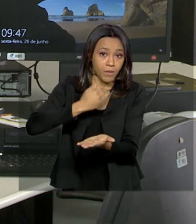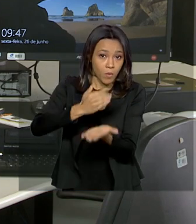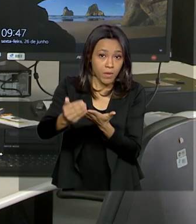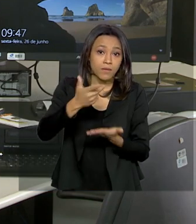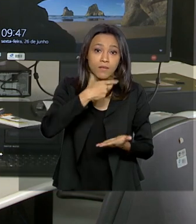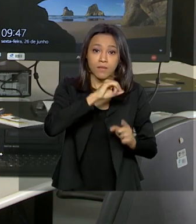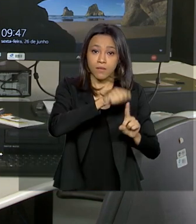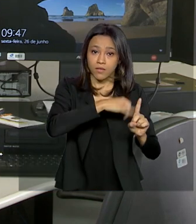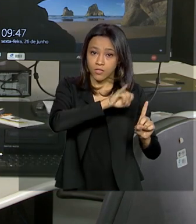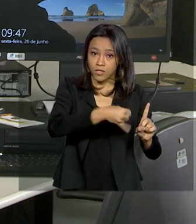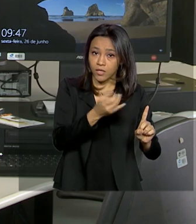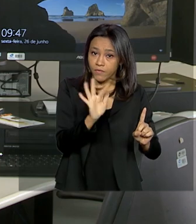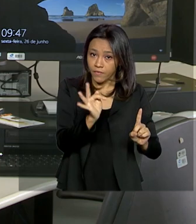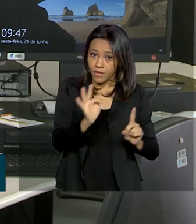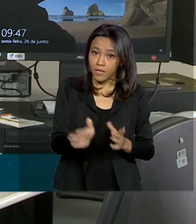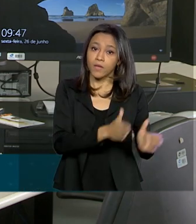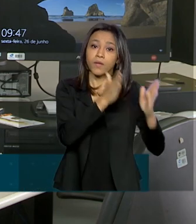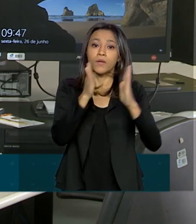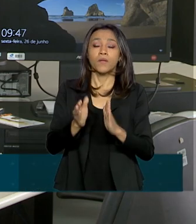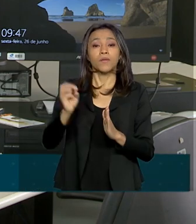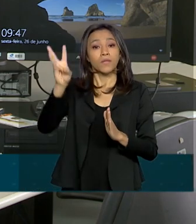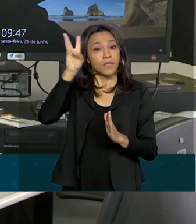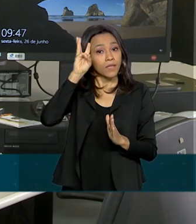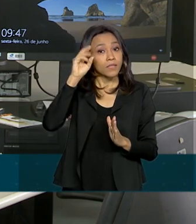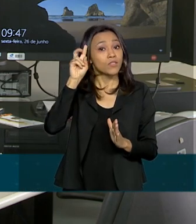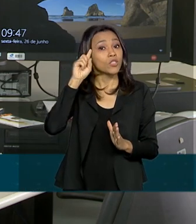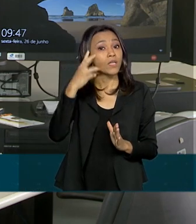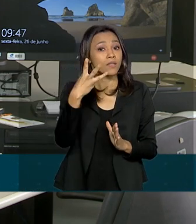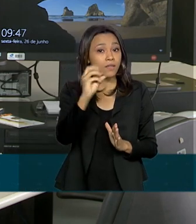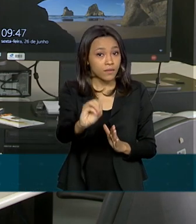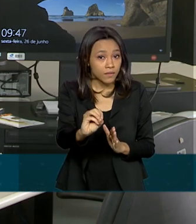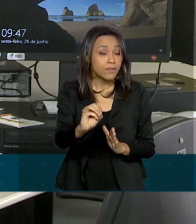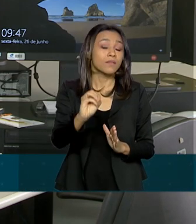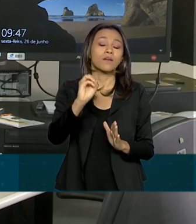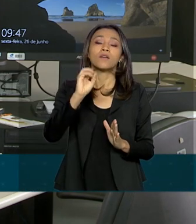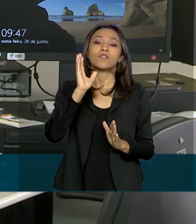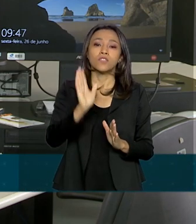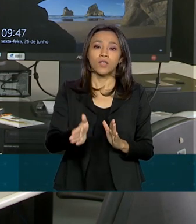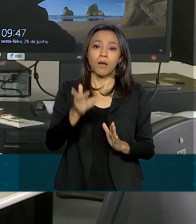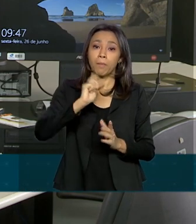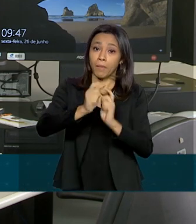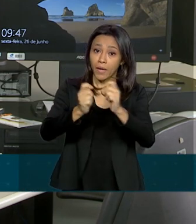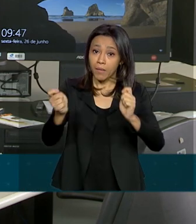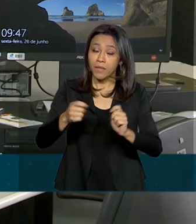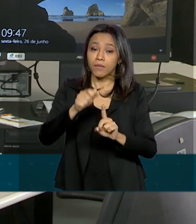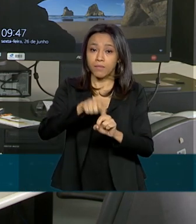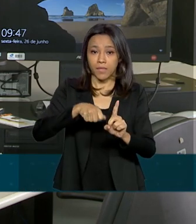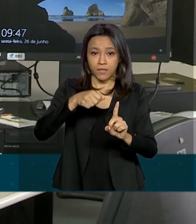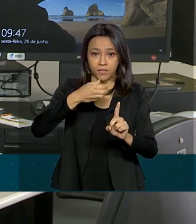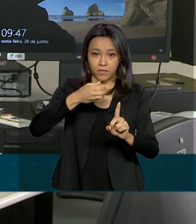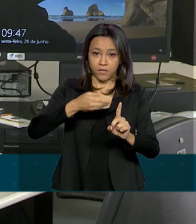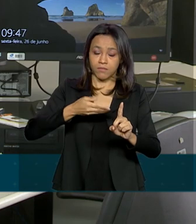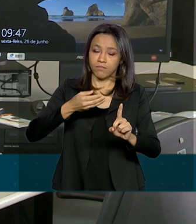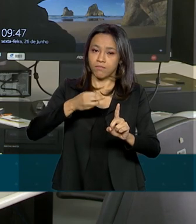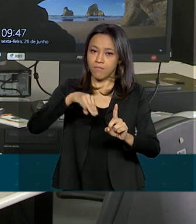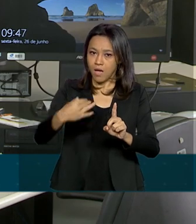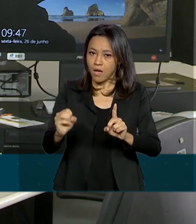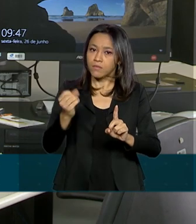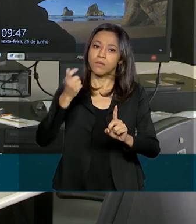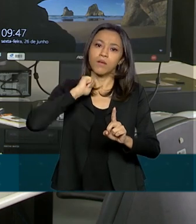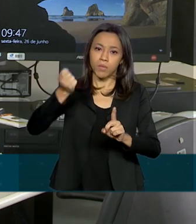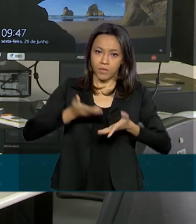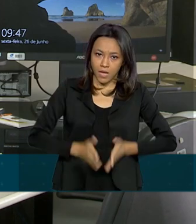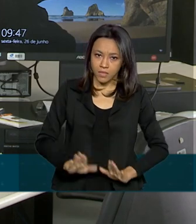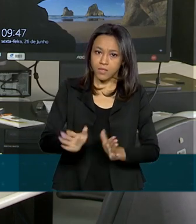janeiro e fevereiro. Na terça que vem, dia 30 de junho, os pagamentos são feitos para quem nasceu entre março e abril. Seguindo essa